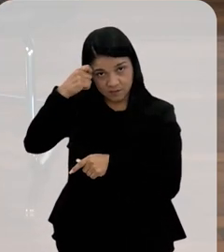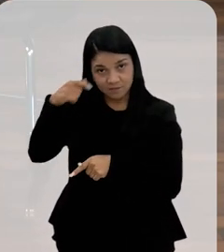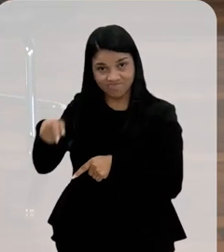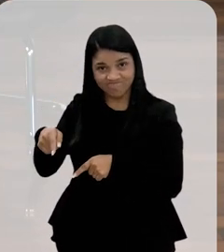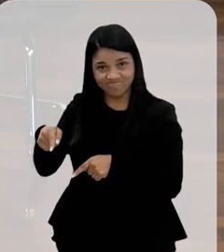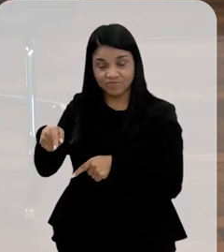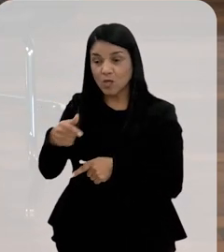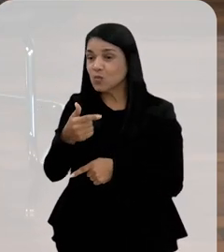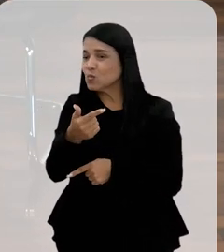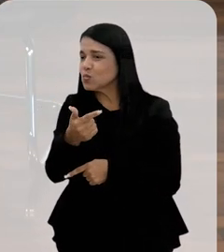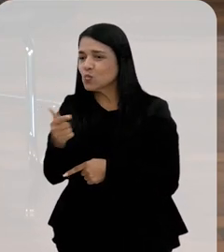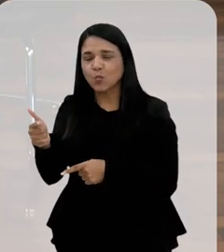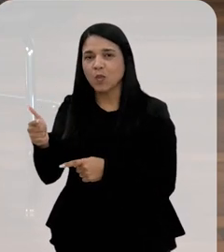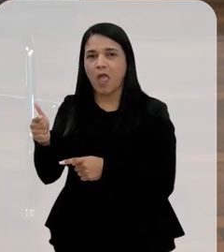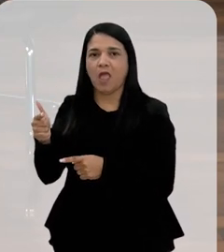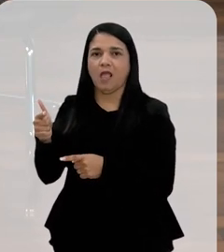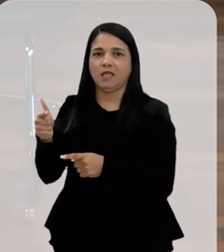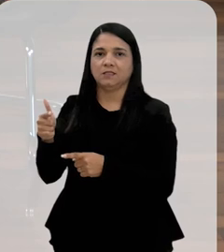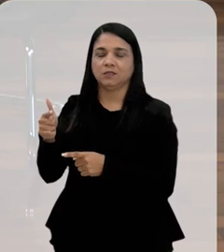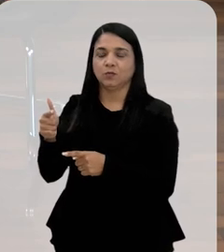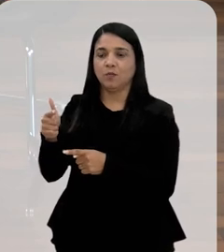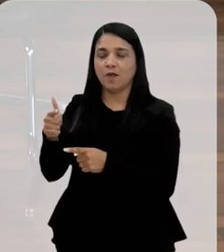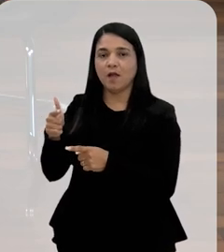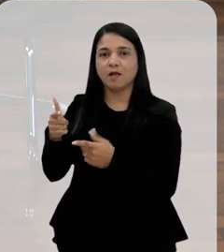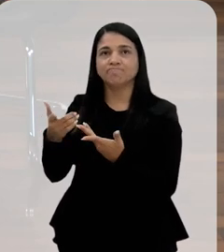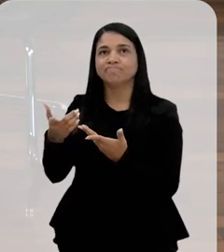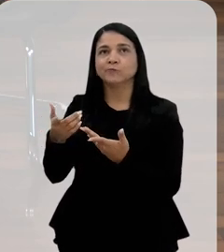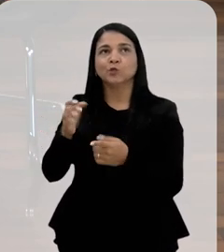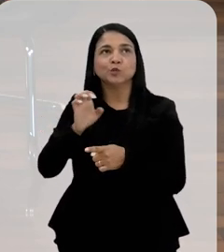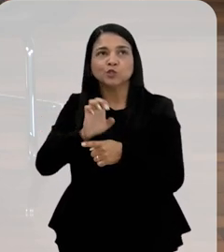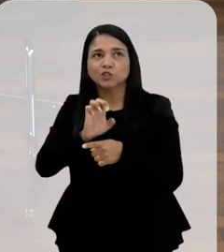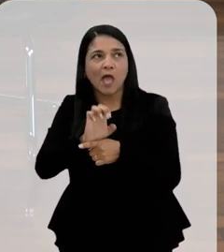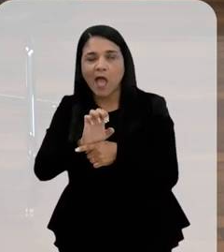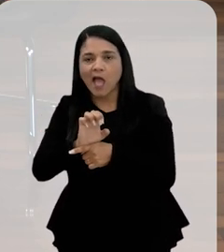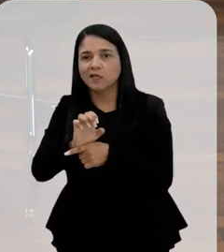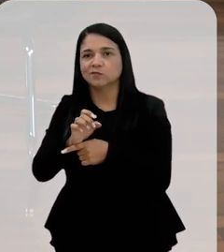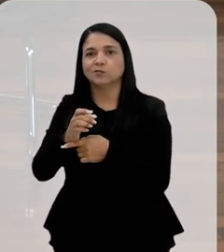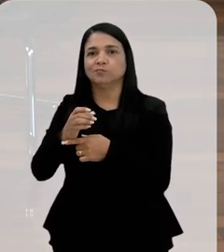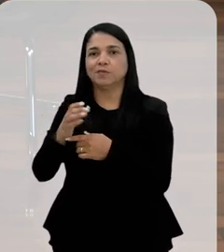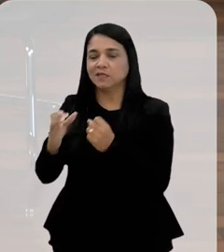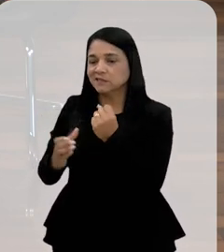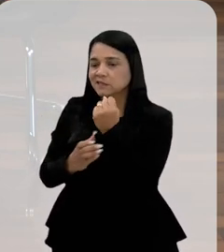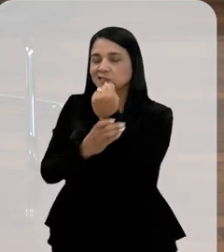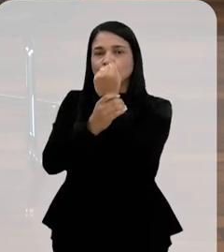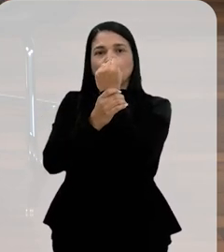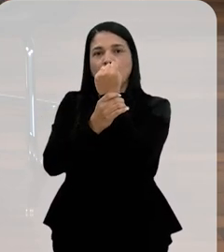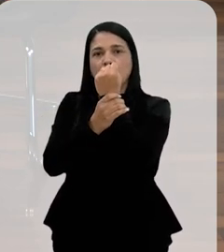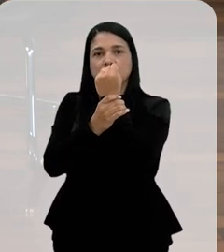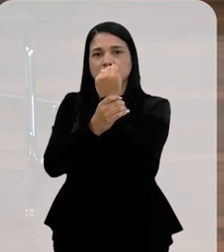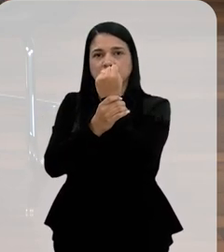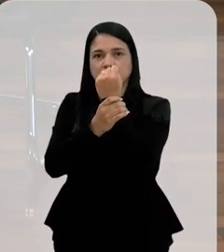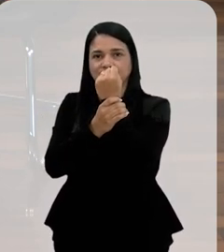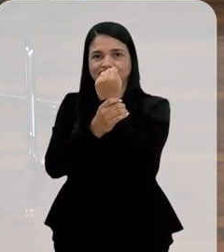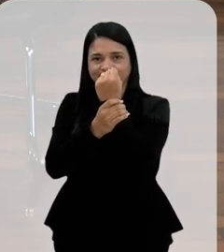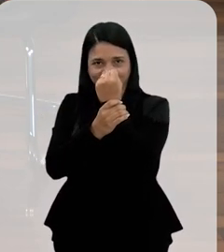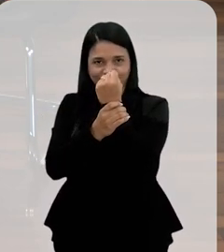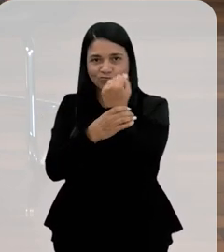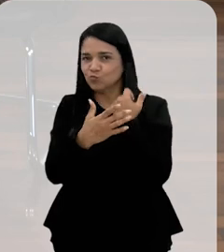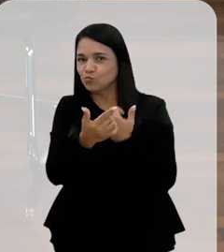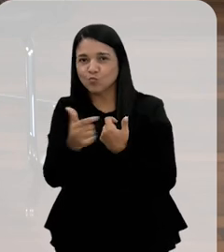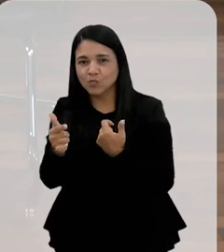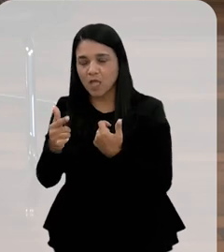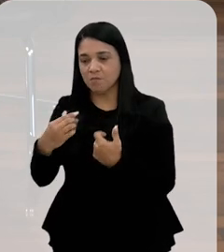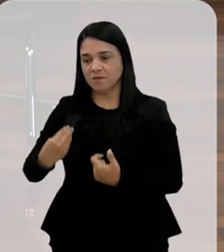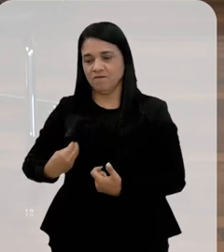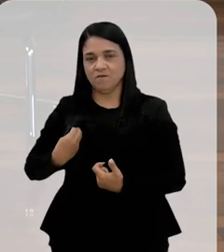eles não têm uma intervenção estatal que promova a segurança para que essas pessoas possam